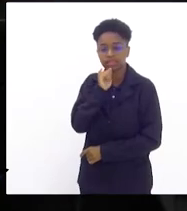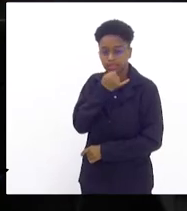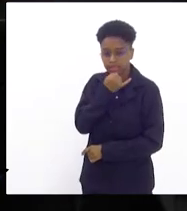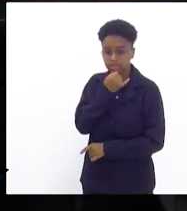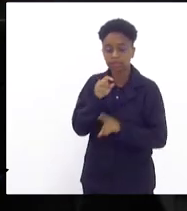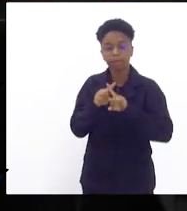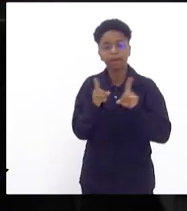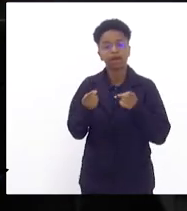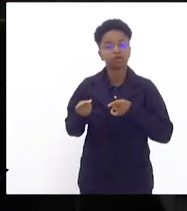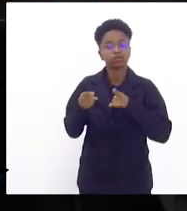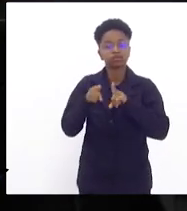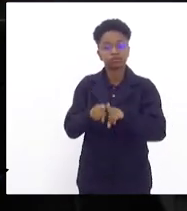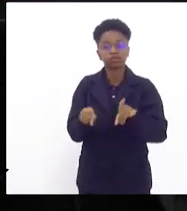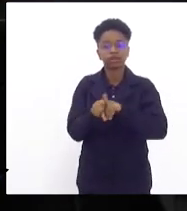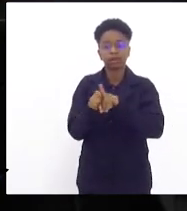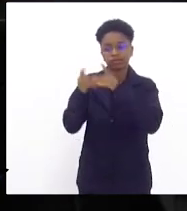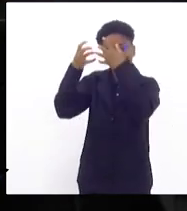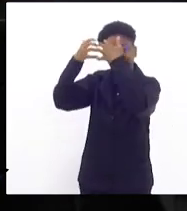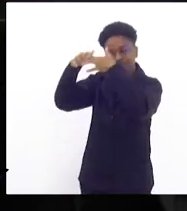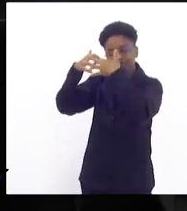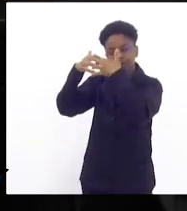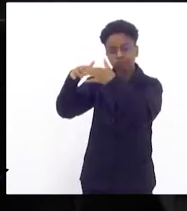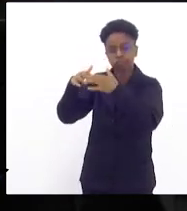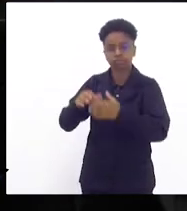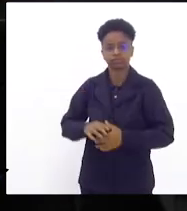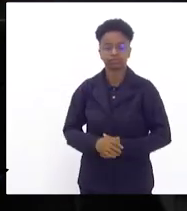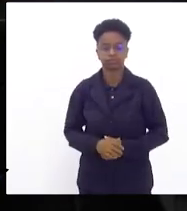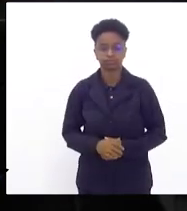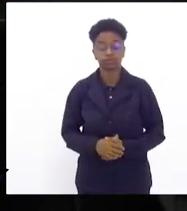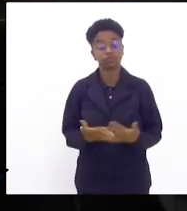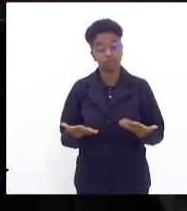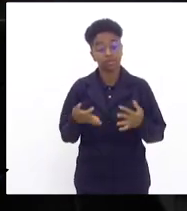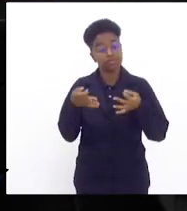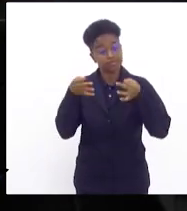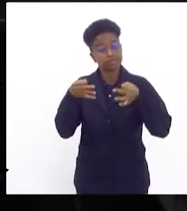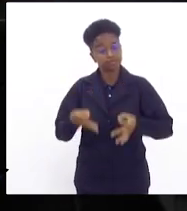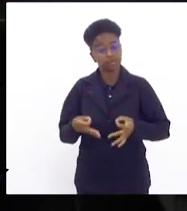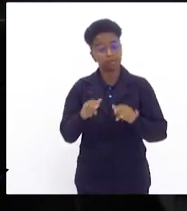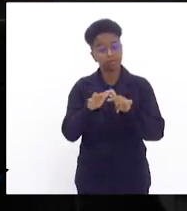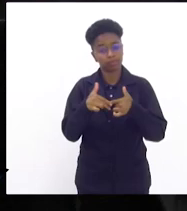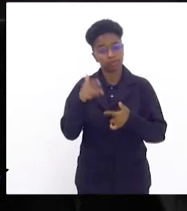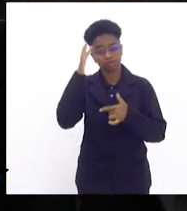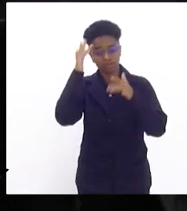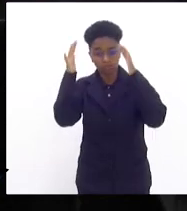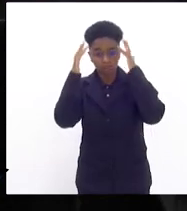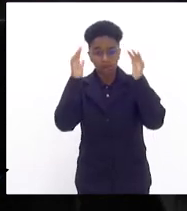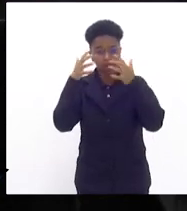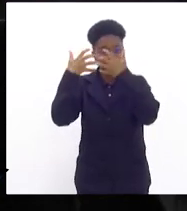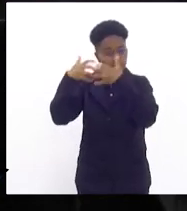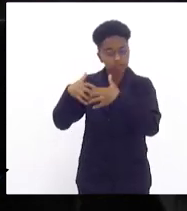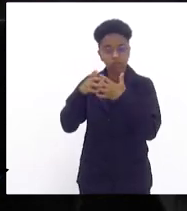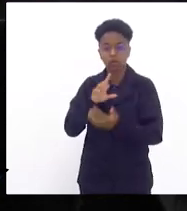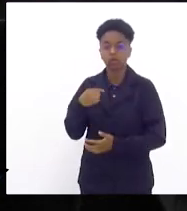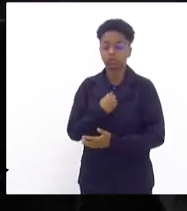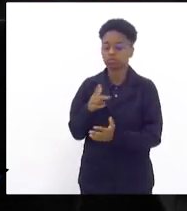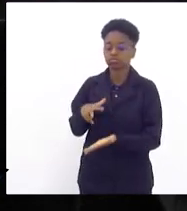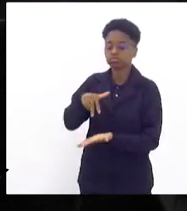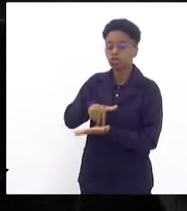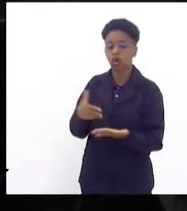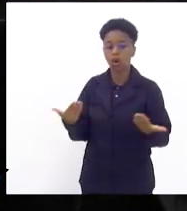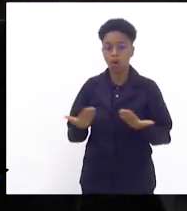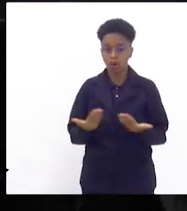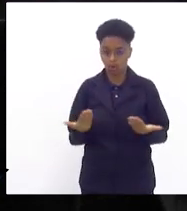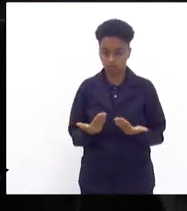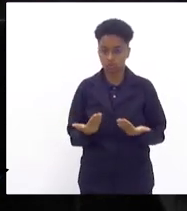tempo, de reflexão. E é justamente essa reflexão que a gente vem aqui no dia de hoje